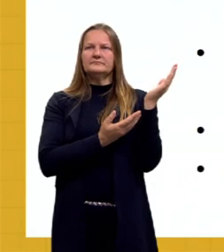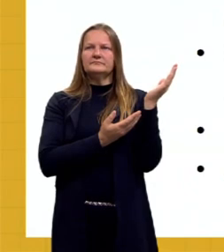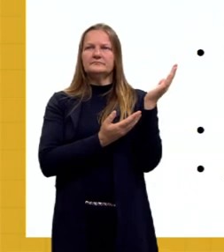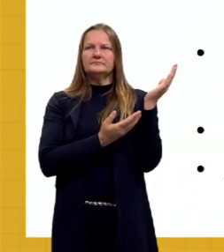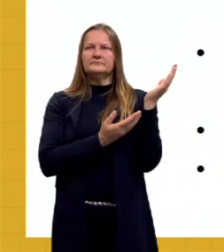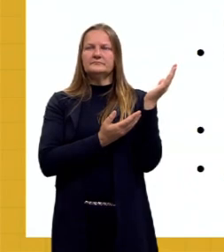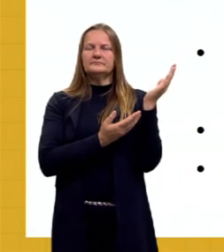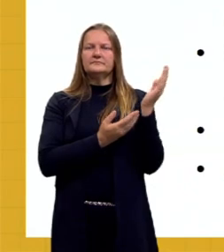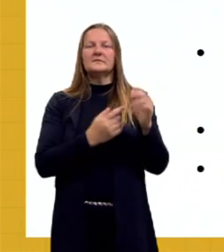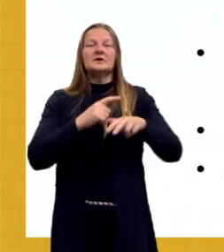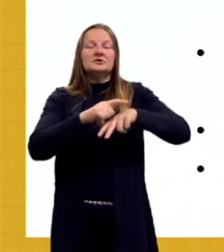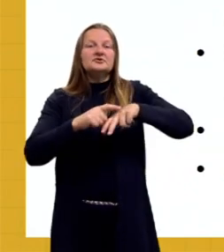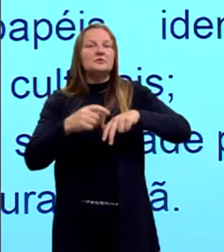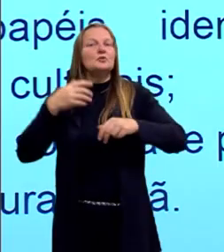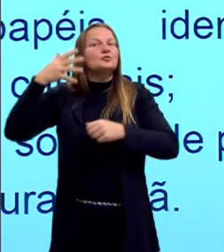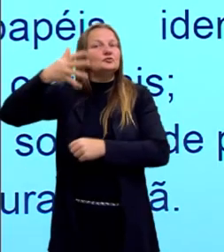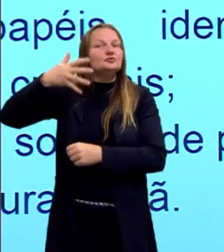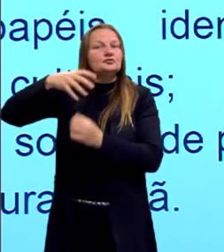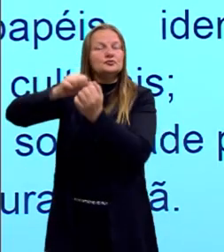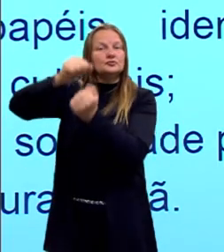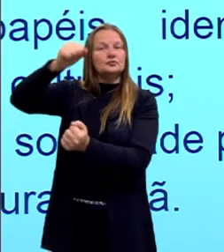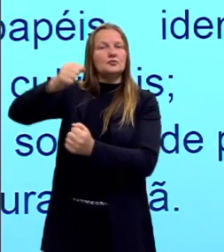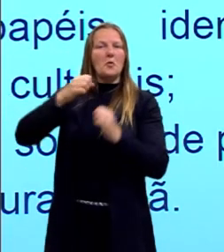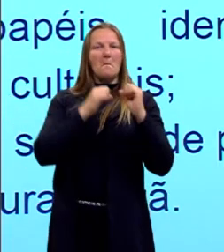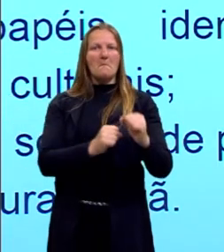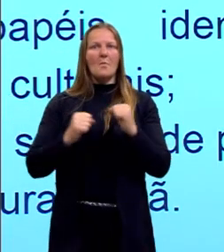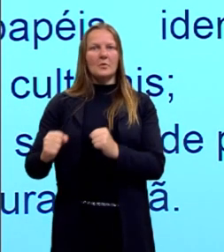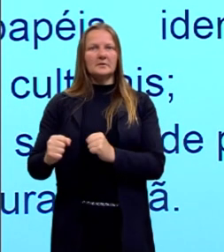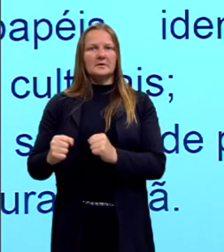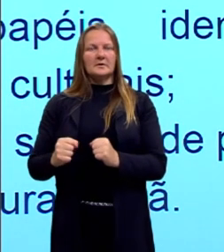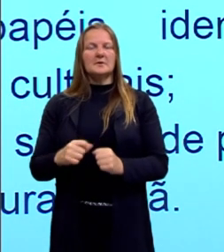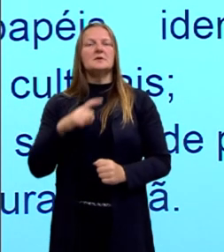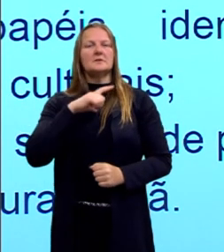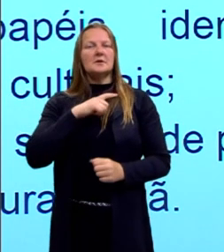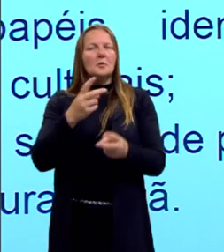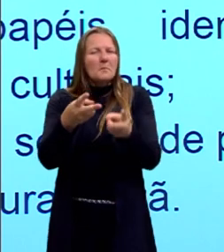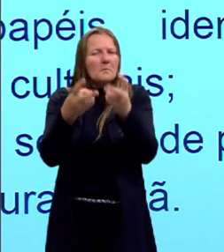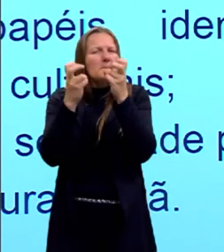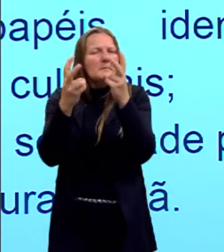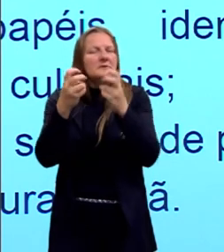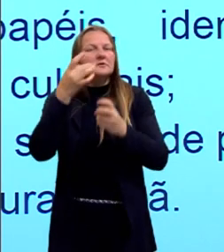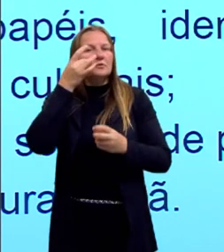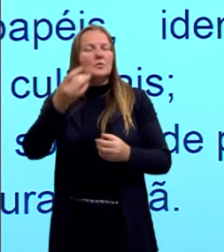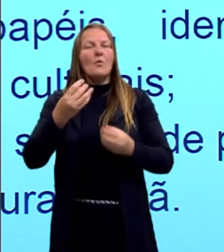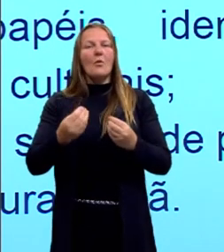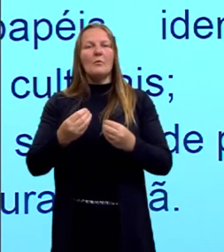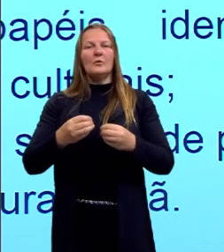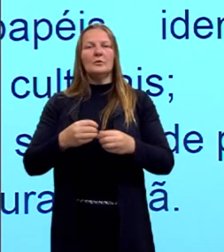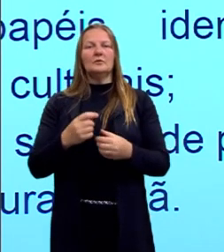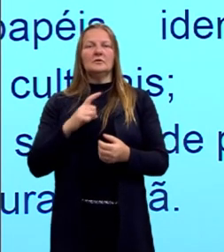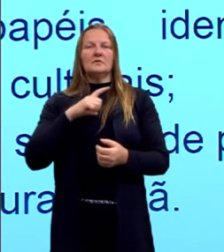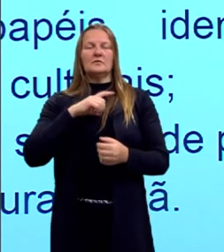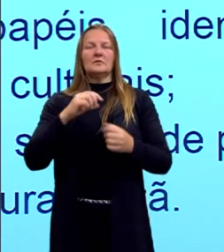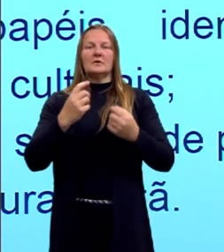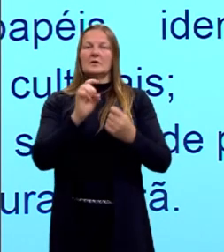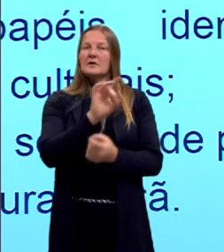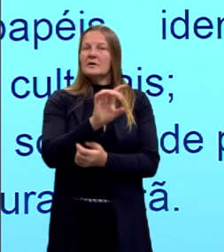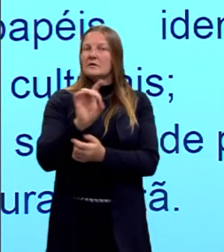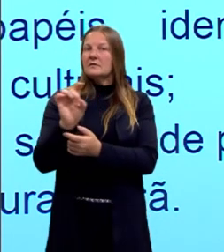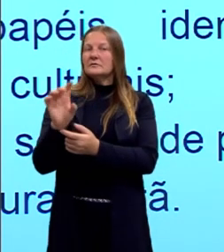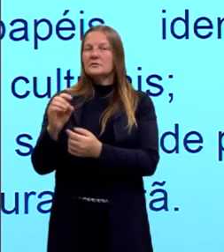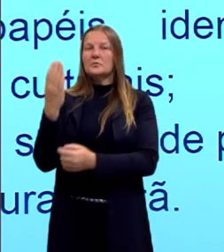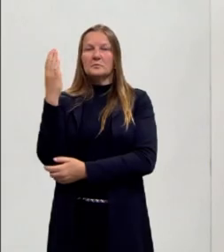gênero é um discurso de poder, e ela é uma percepção sobre o sexo biológico. Ela difere